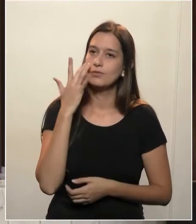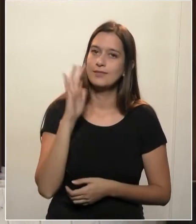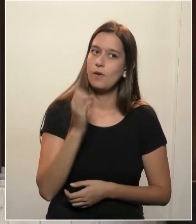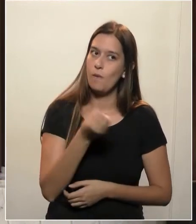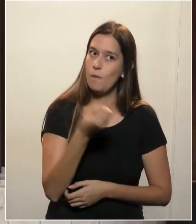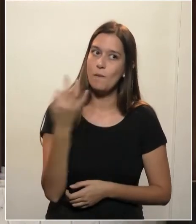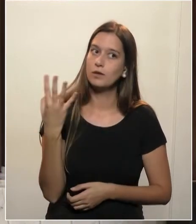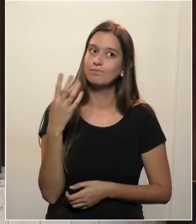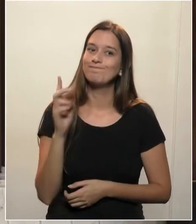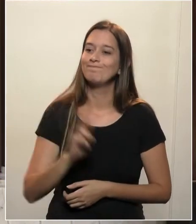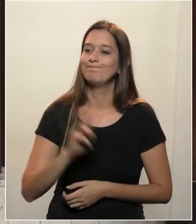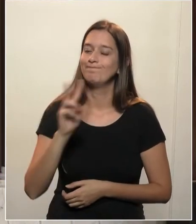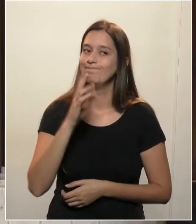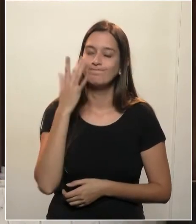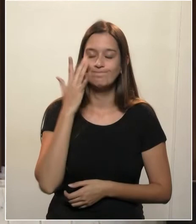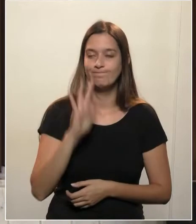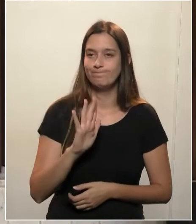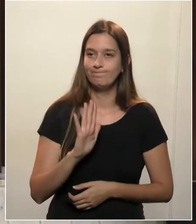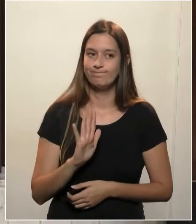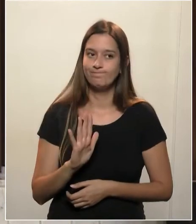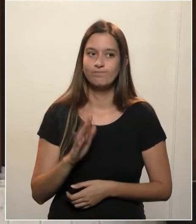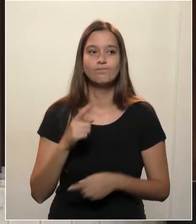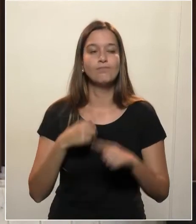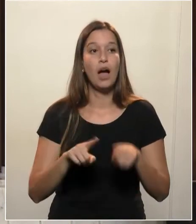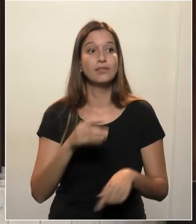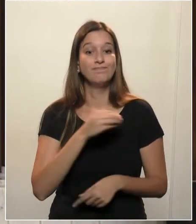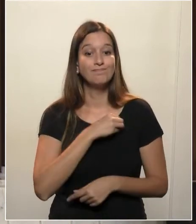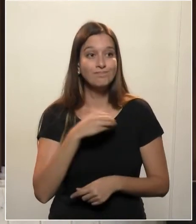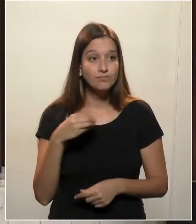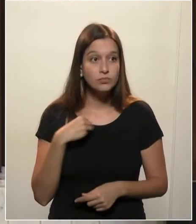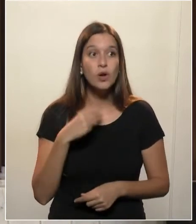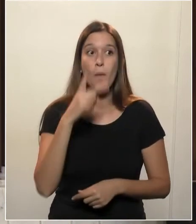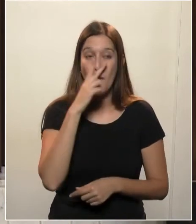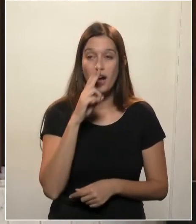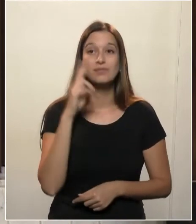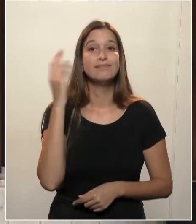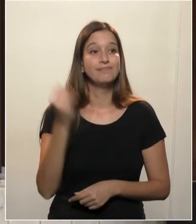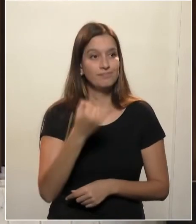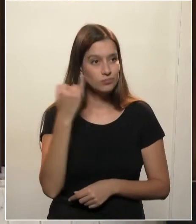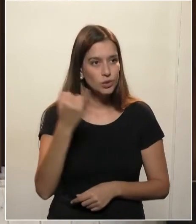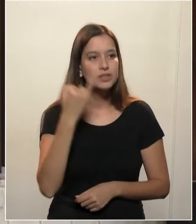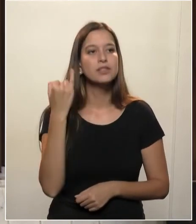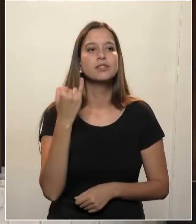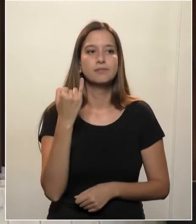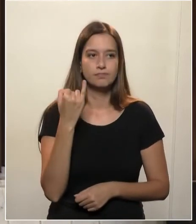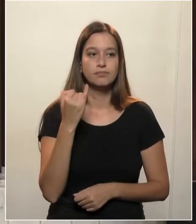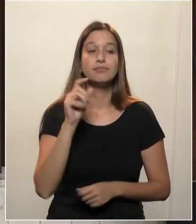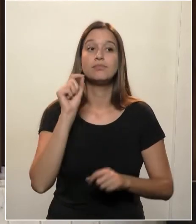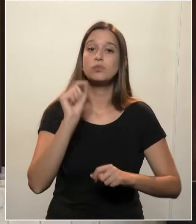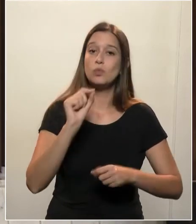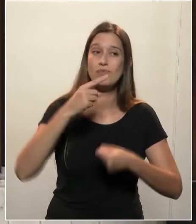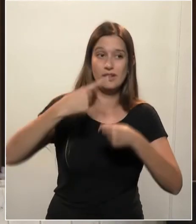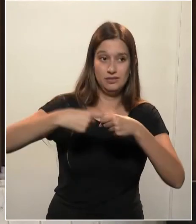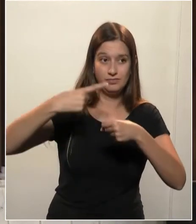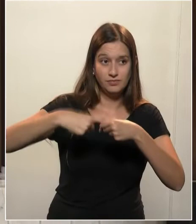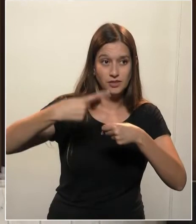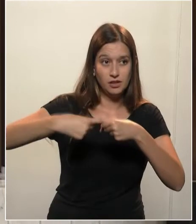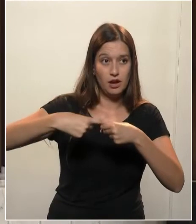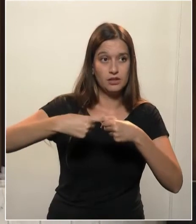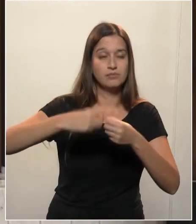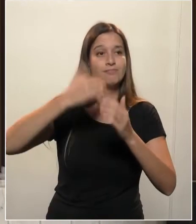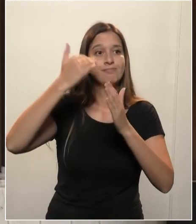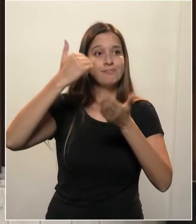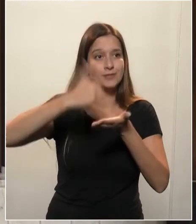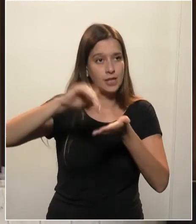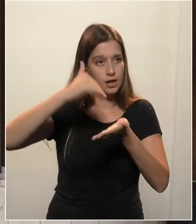testes definitivos. Eu acho que nesse momento seria importante, importante que realmente os municípios, que a Secretaria de Saúde do